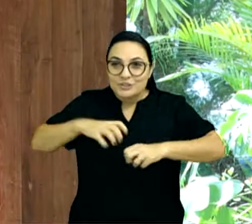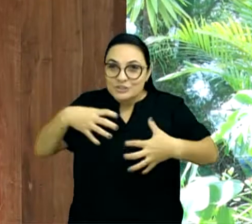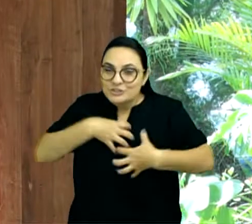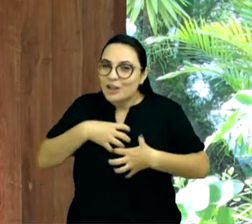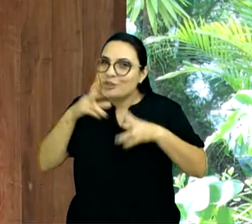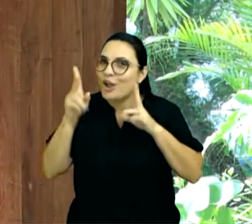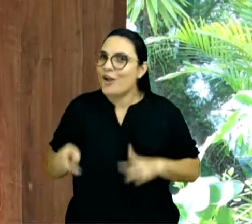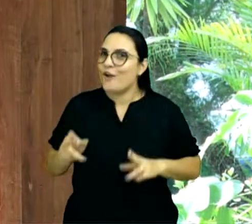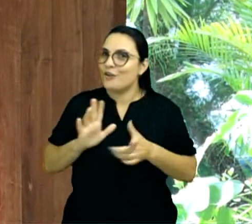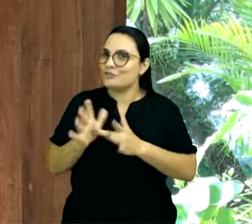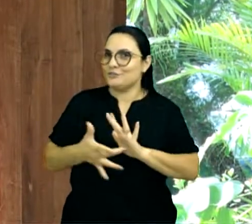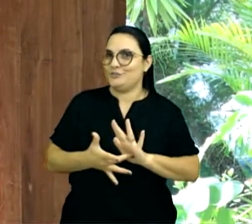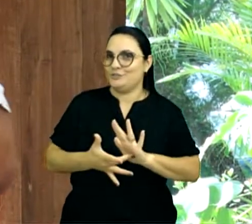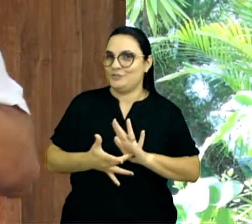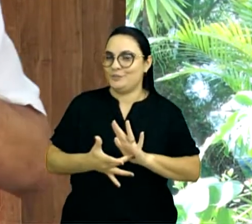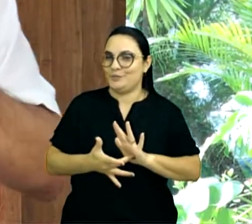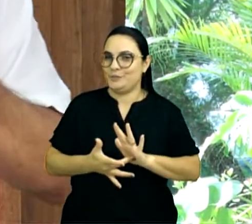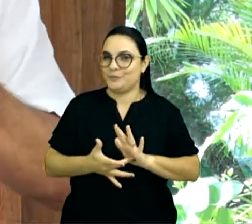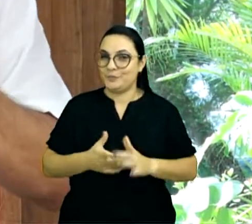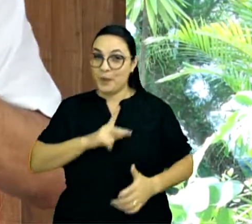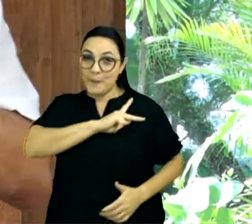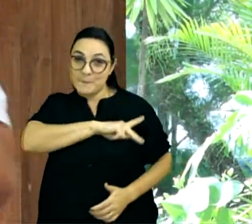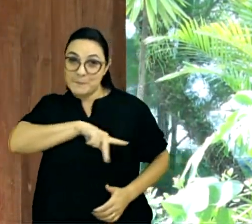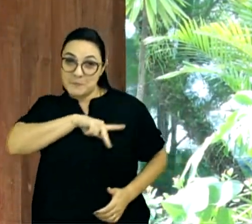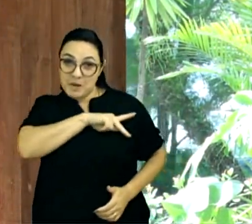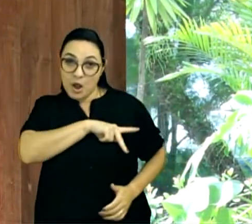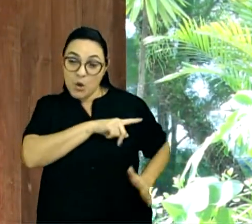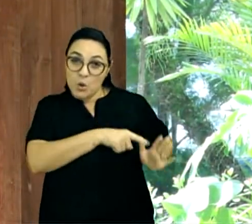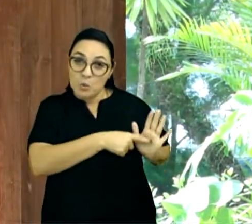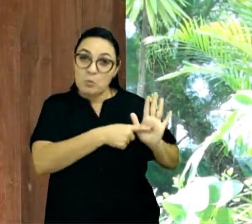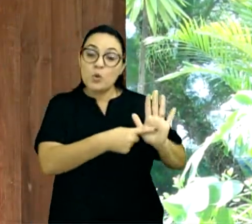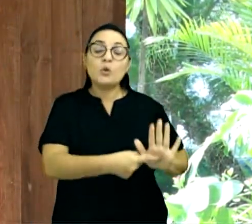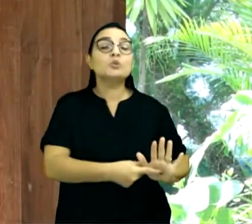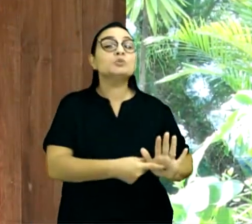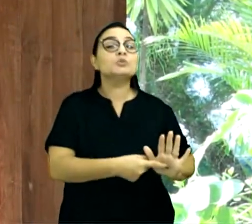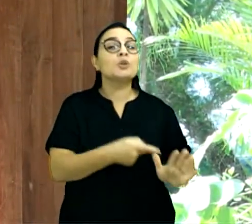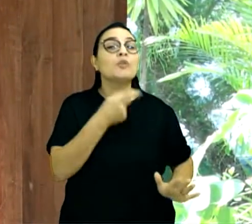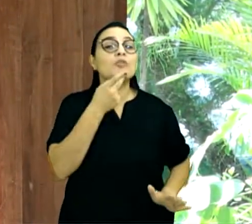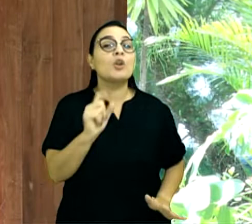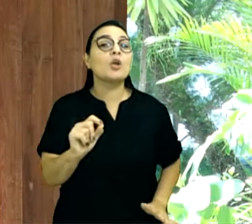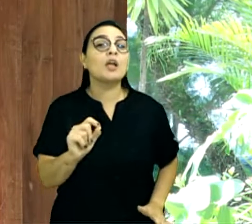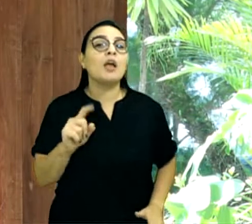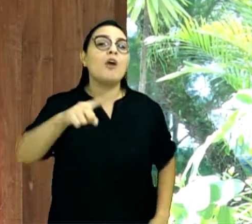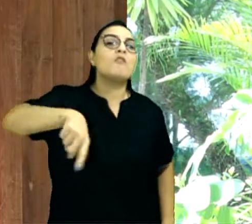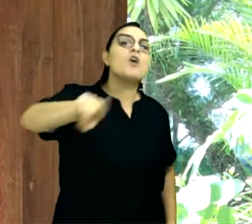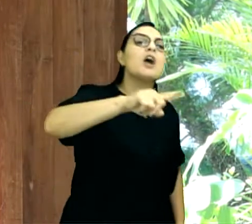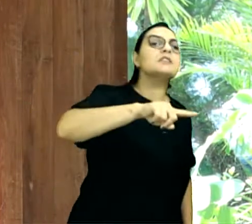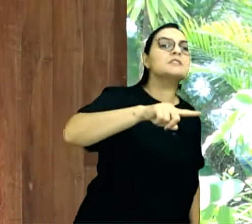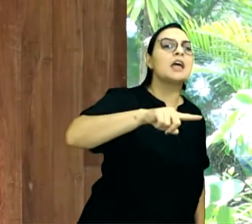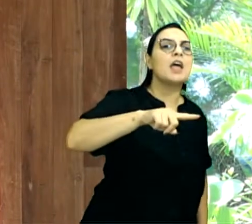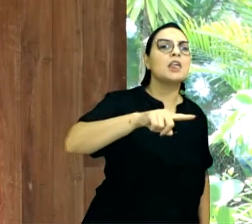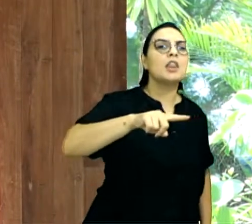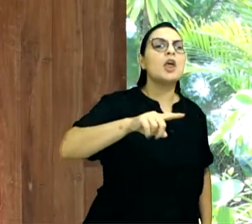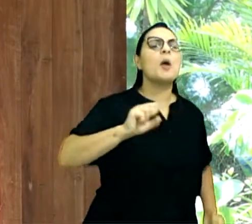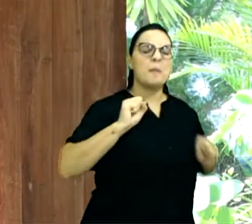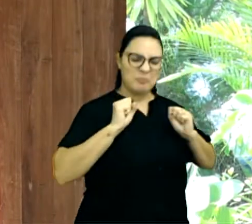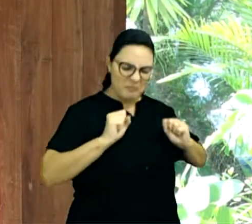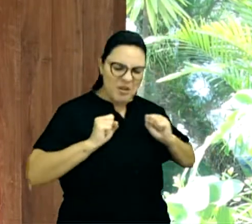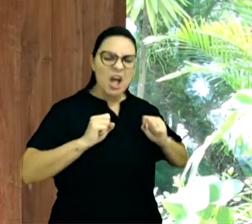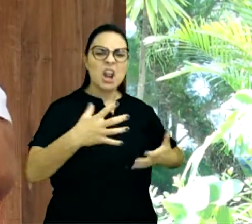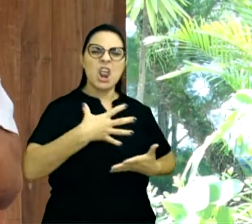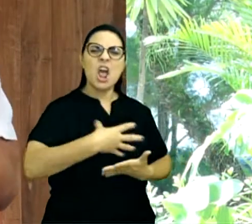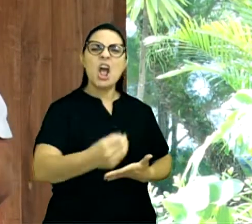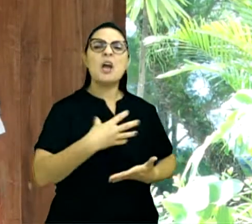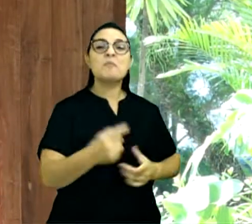O próprio apóstolo Paulo, ele disse, ser depois meus imitadores, Paulo tinha moral, ser depois meus imitadores,